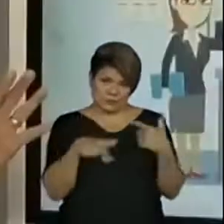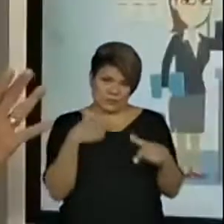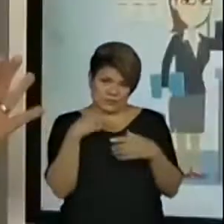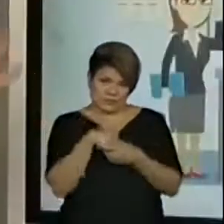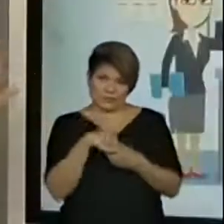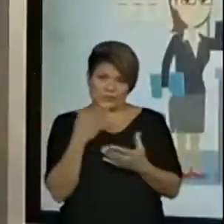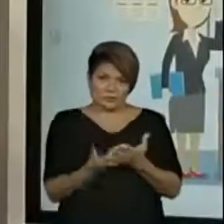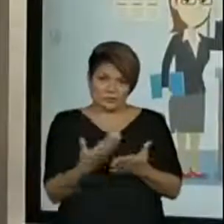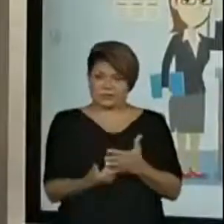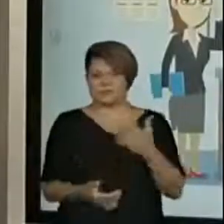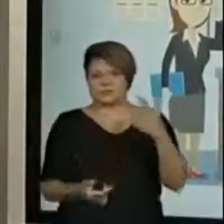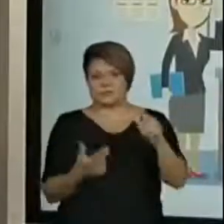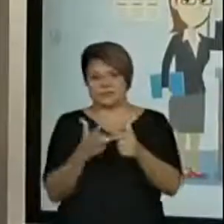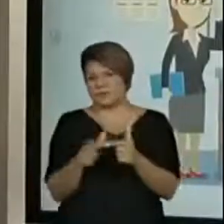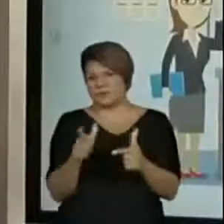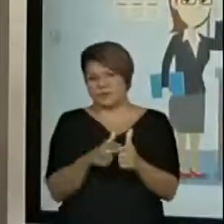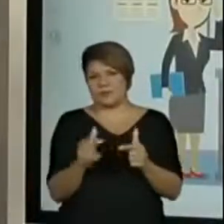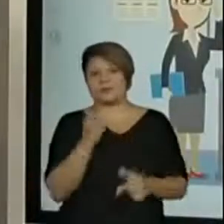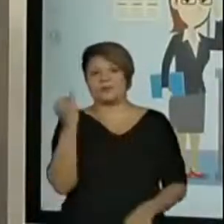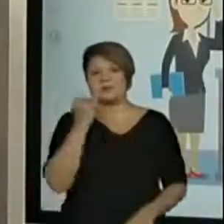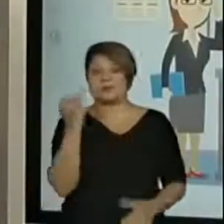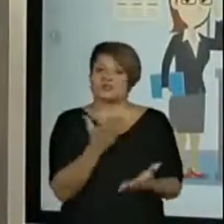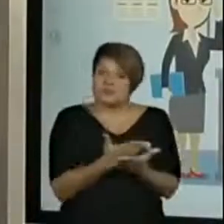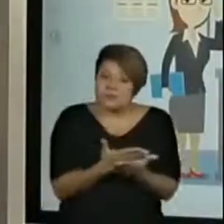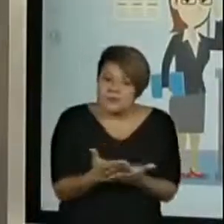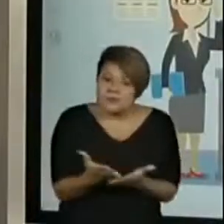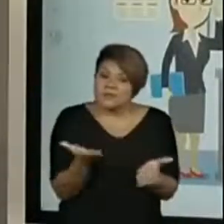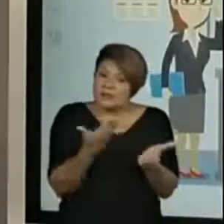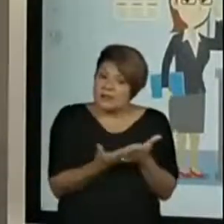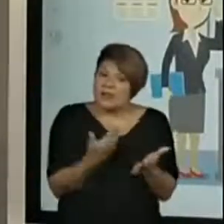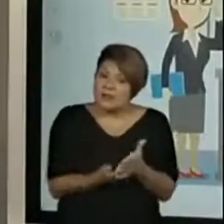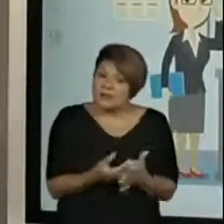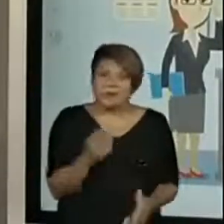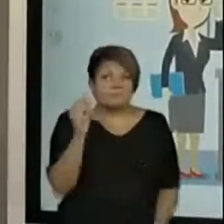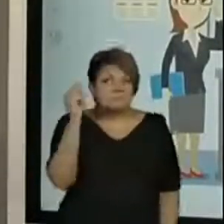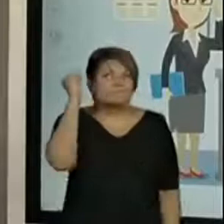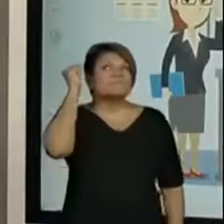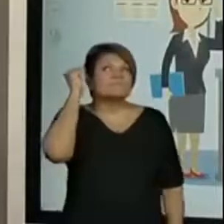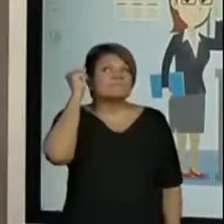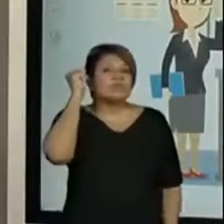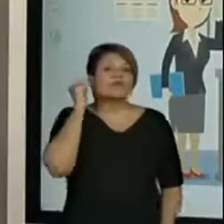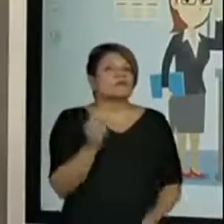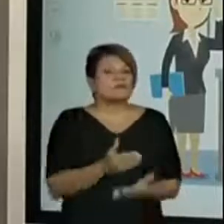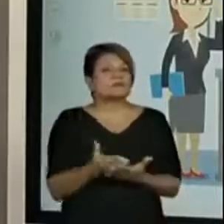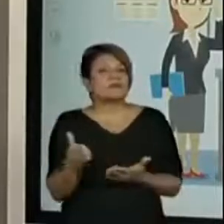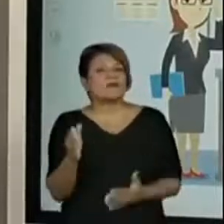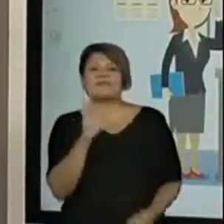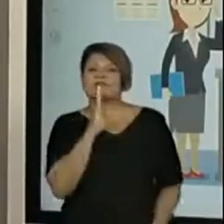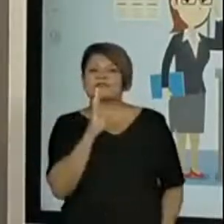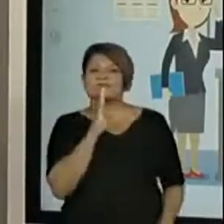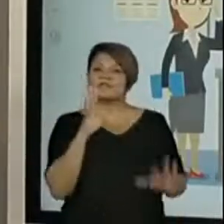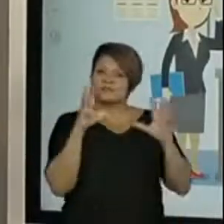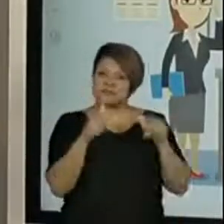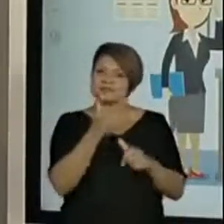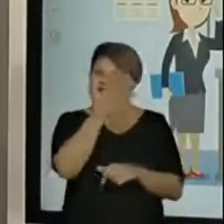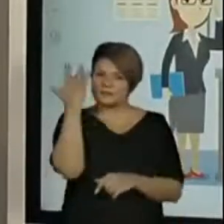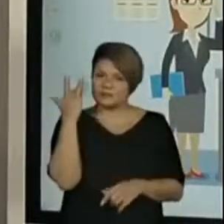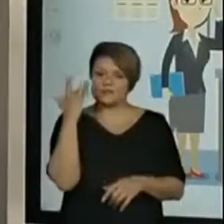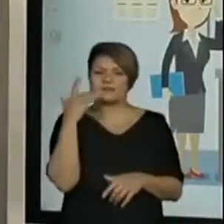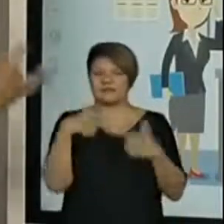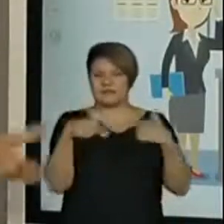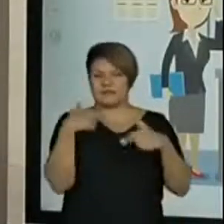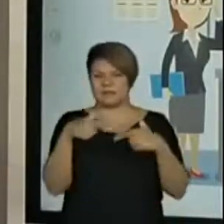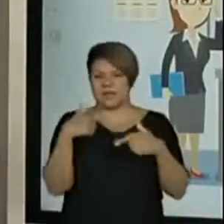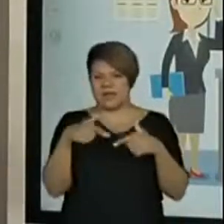problema. O importante é que agora essa aula pode ser um start para a gente começar a conhecer as pessoas que trabalham à